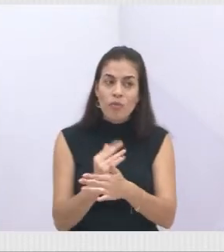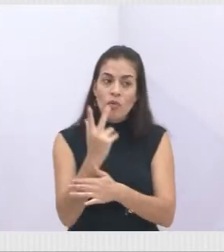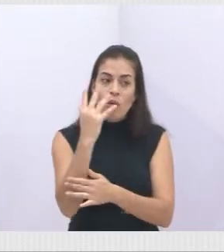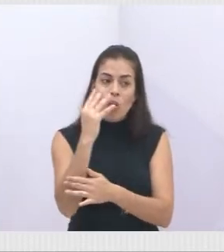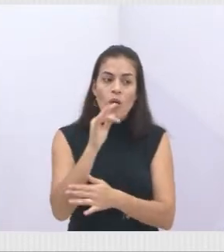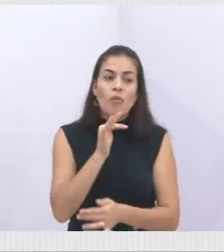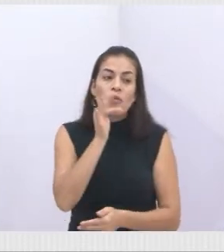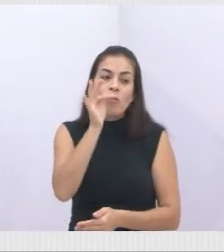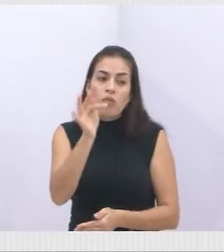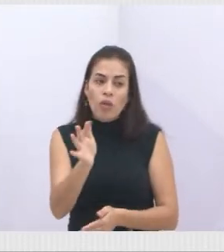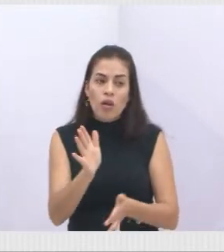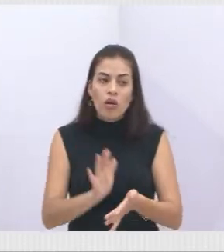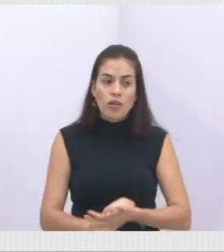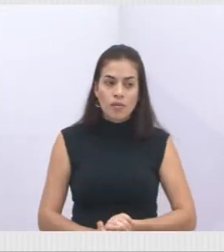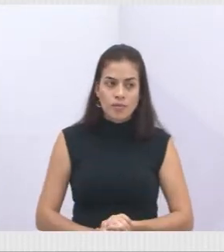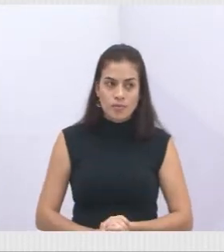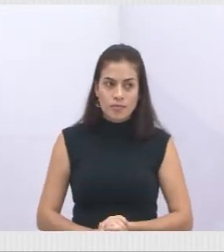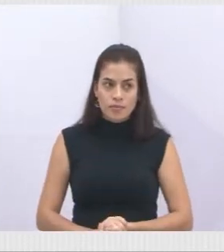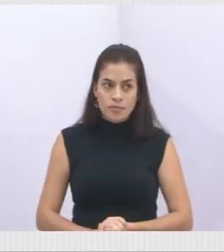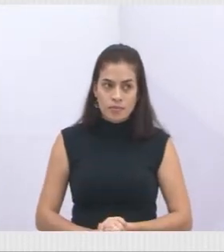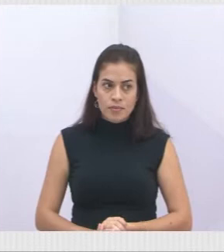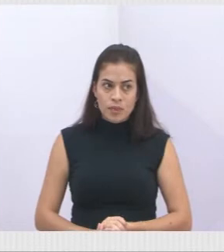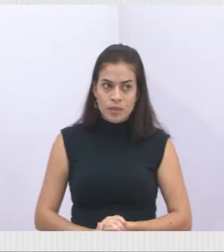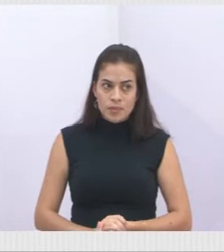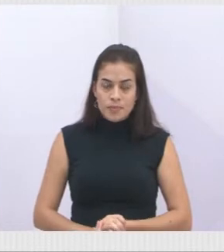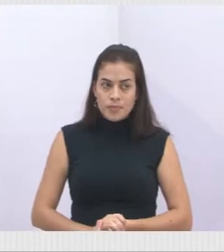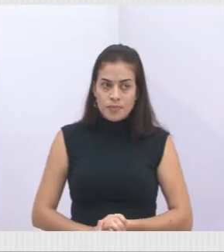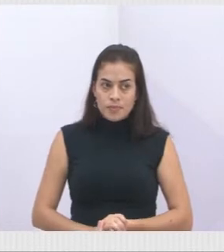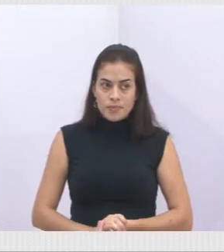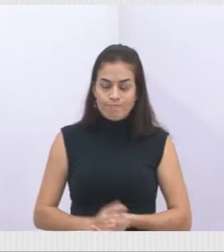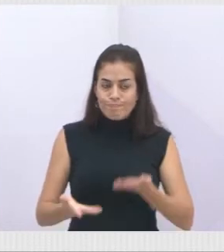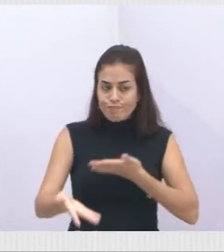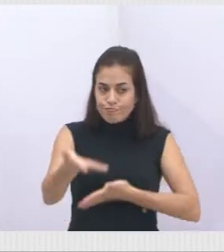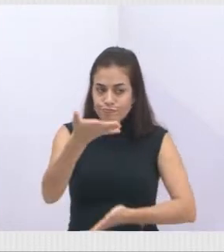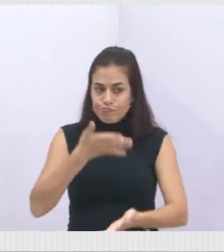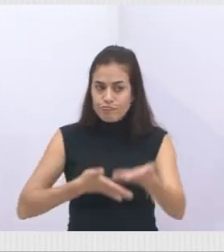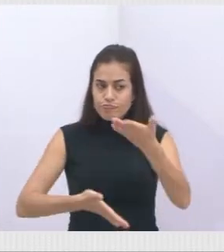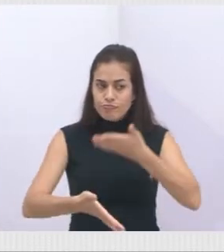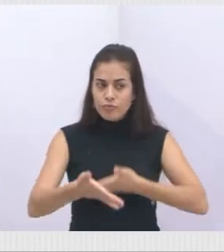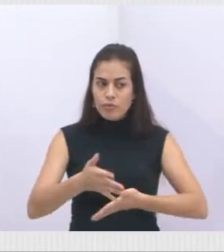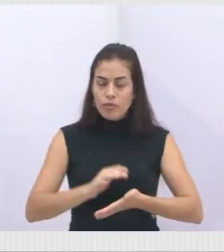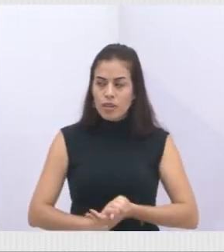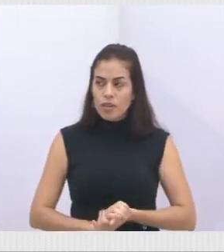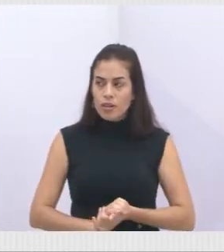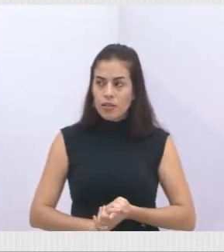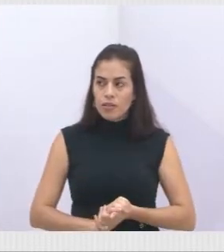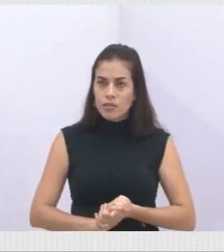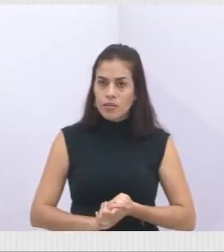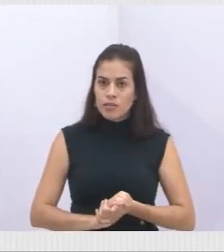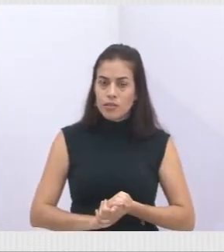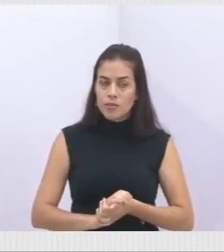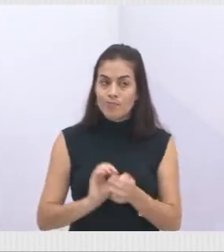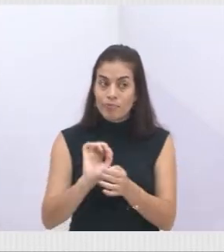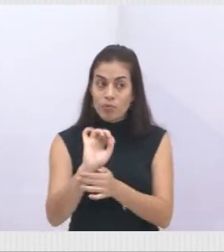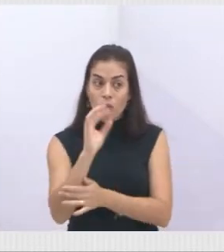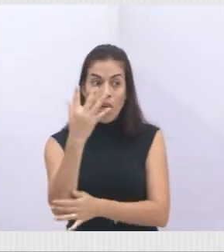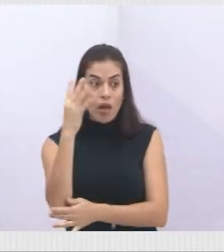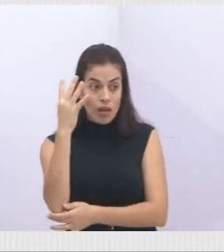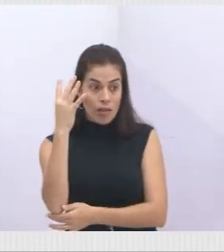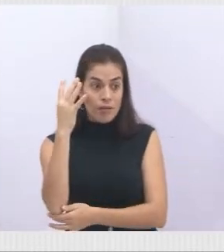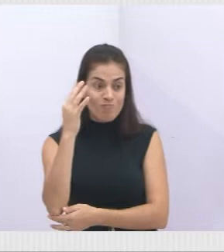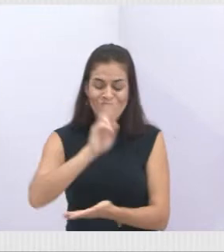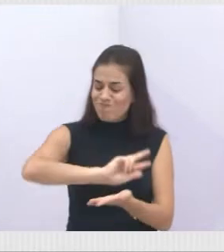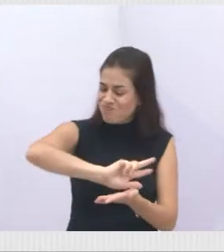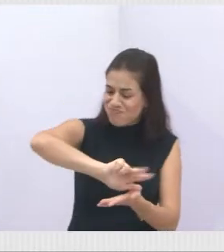o intercâmbio, não é intercâmbio, vamos dizer assim, a riqueza da nossa flora, as espécies